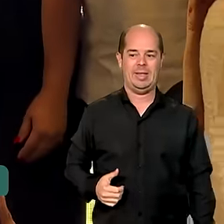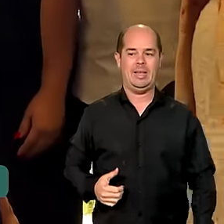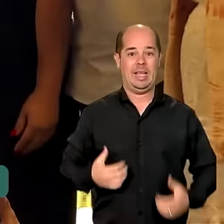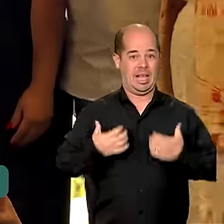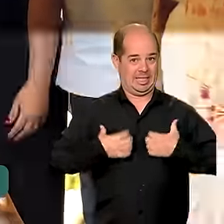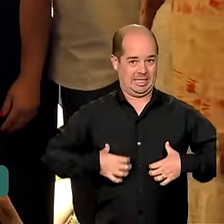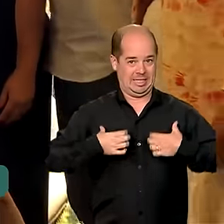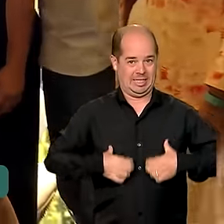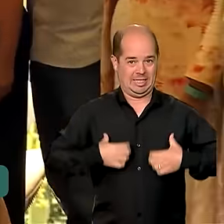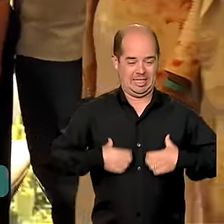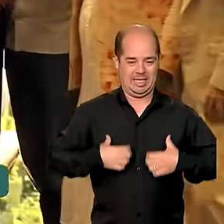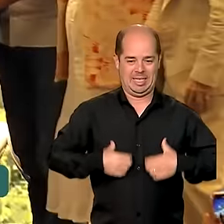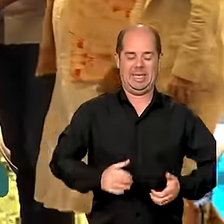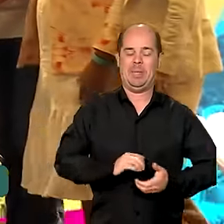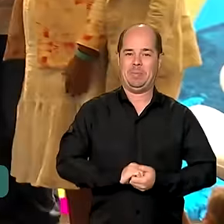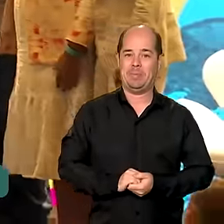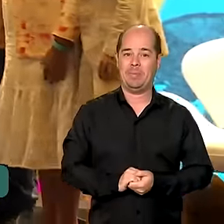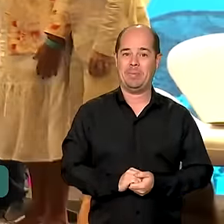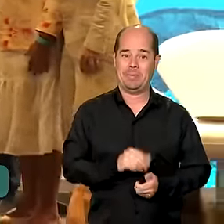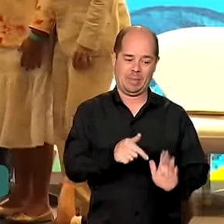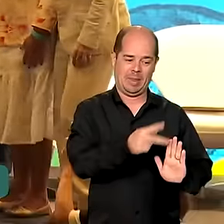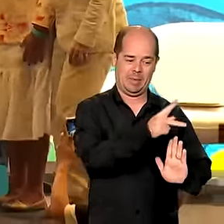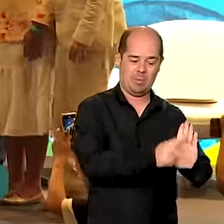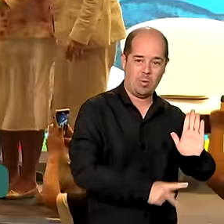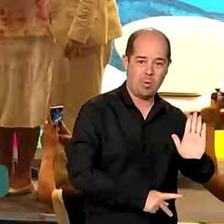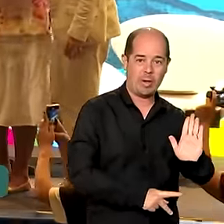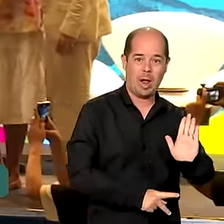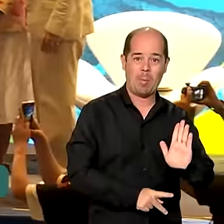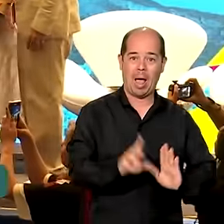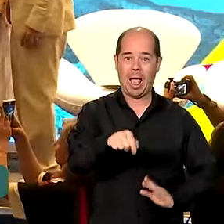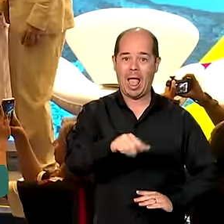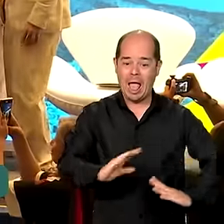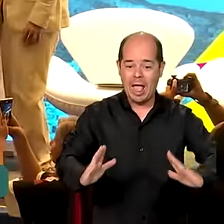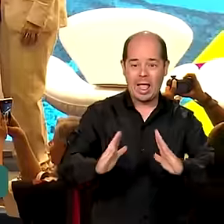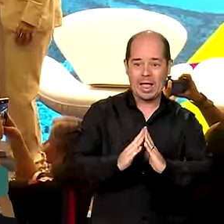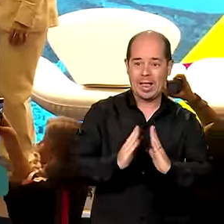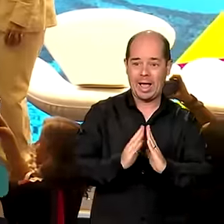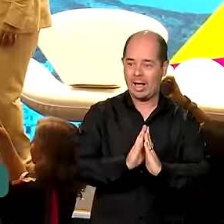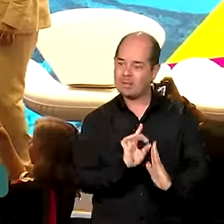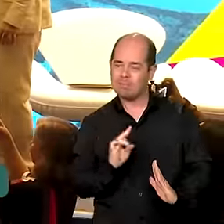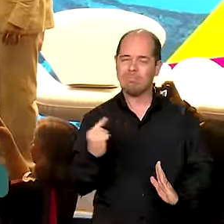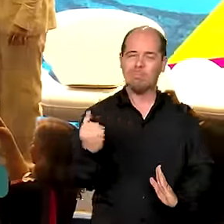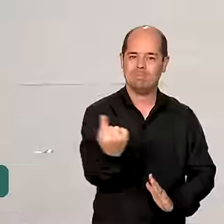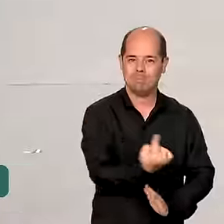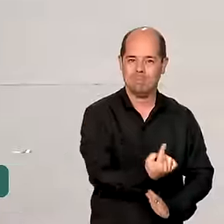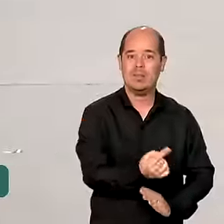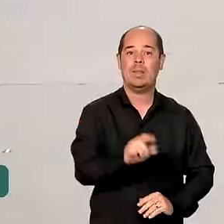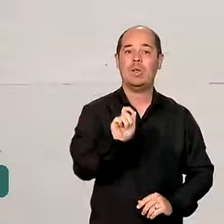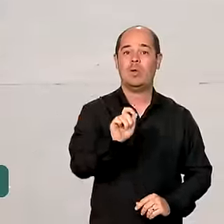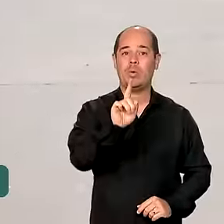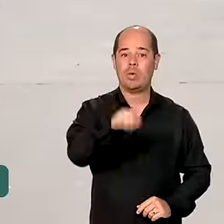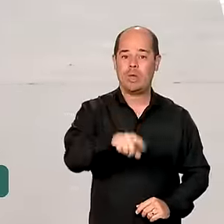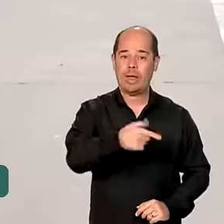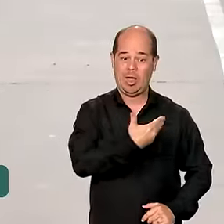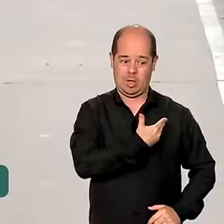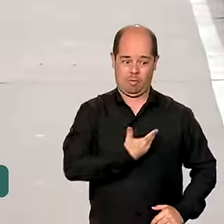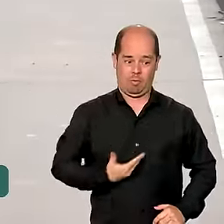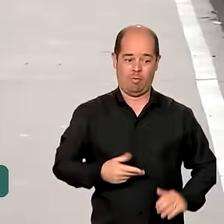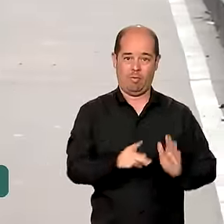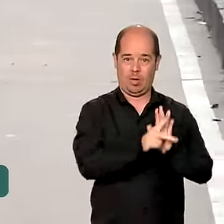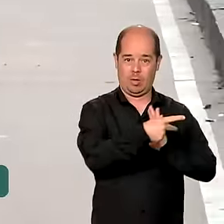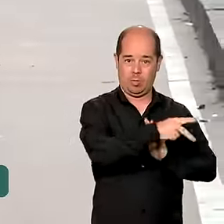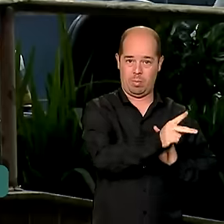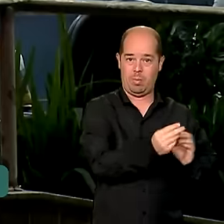medida faz parte do programa Imóvel da Gente, programa de democratização de imóveis da União. A Casa da Mulher Brasileira